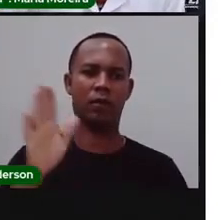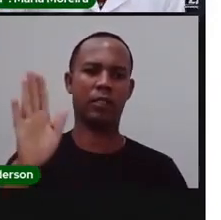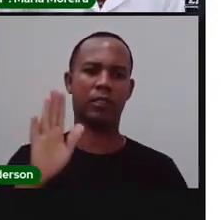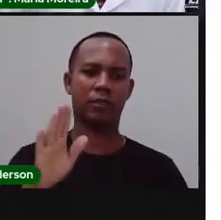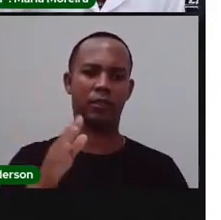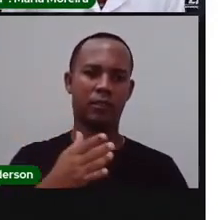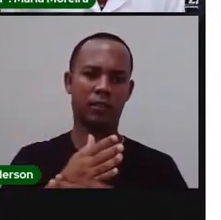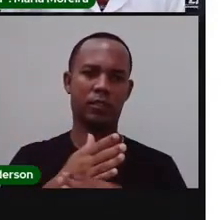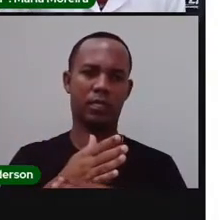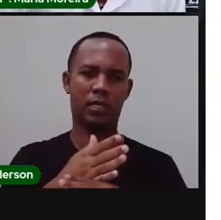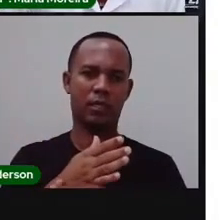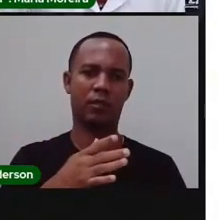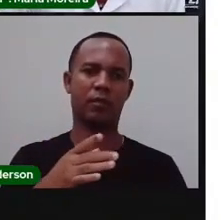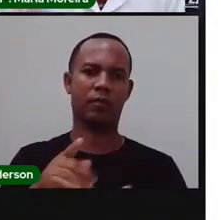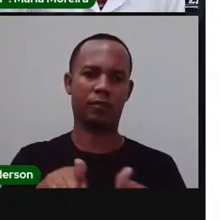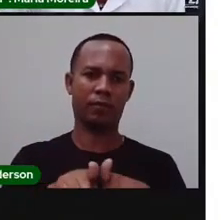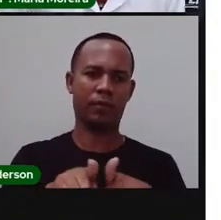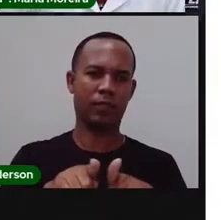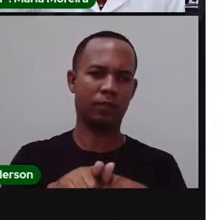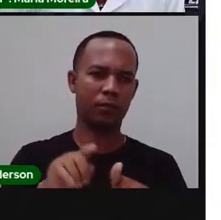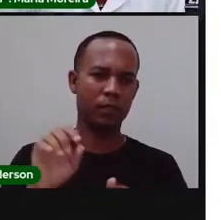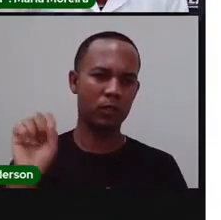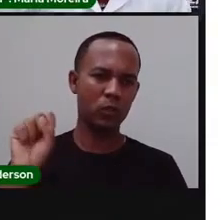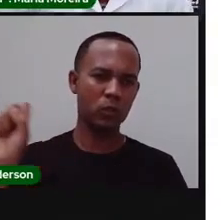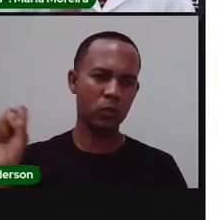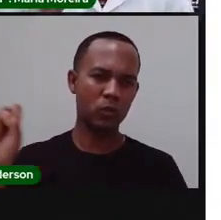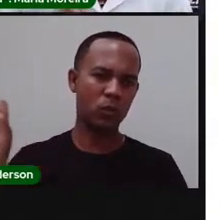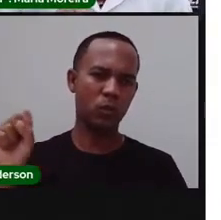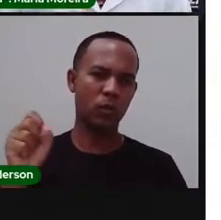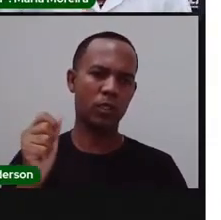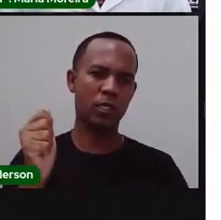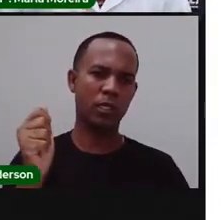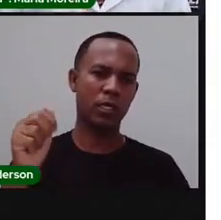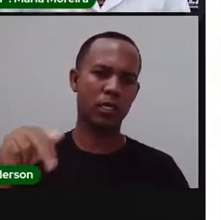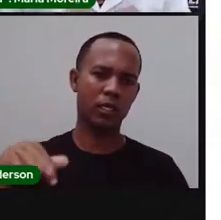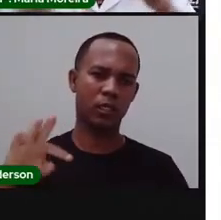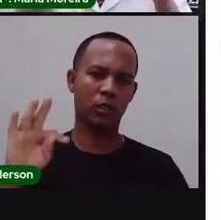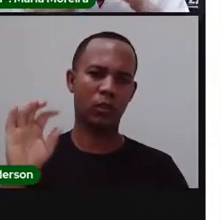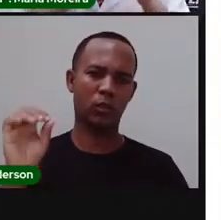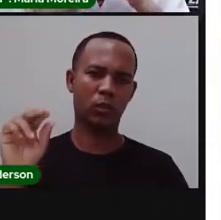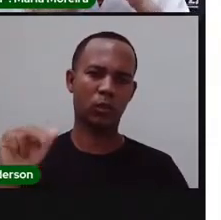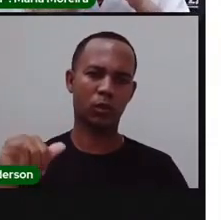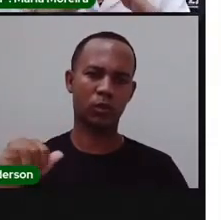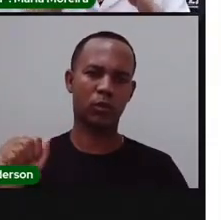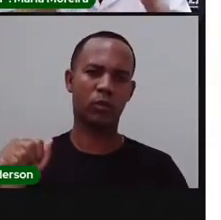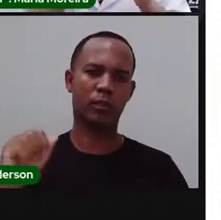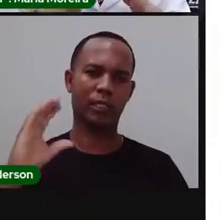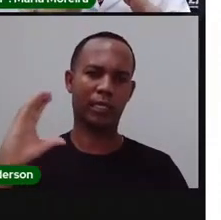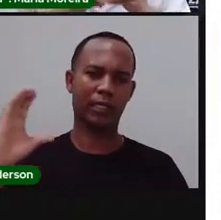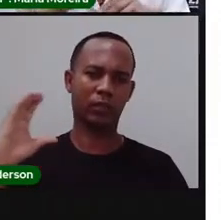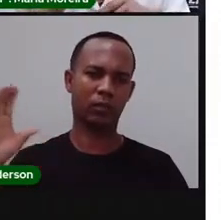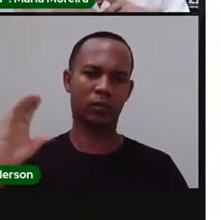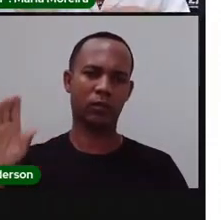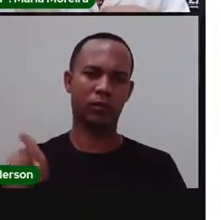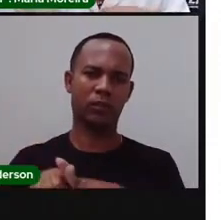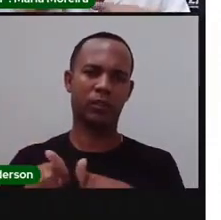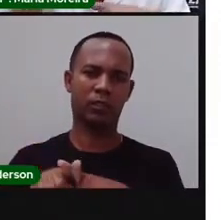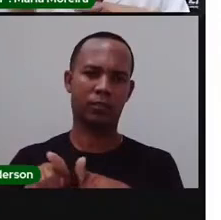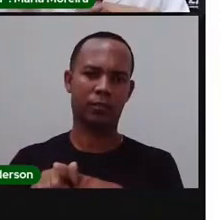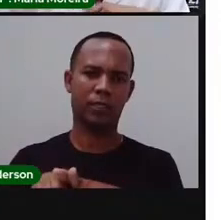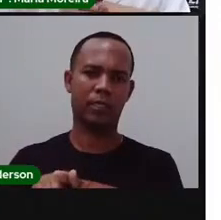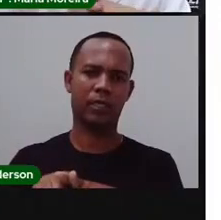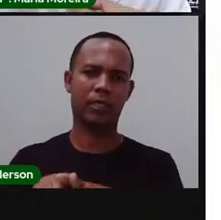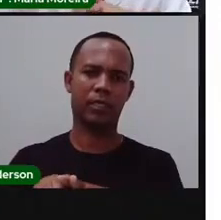Ao Sul. Antônio Cardoso e São Gonçalo dos Campos. Esse Norte e Sul é fácil da gente pensar. Norte e Terminal